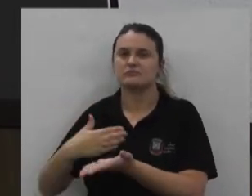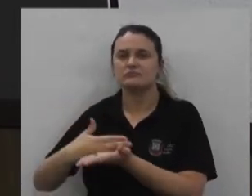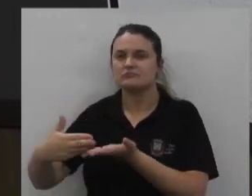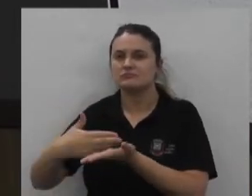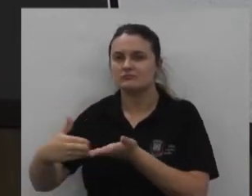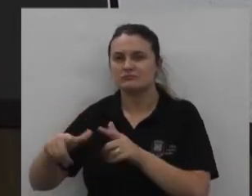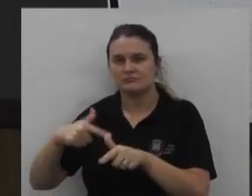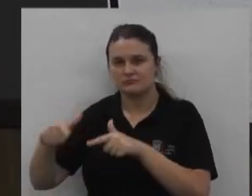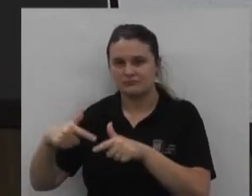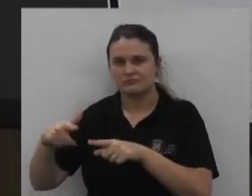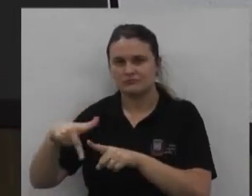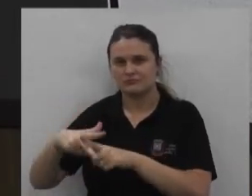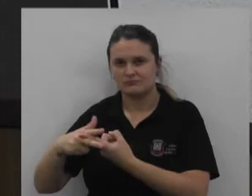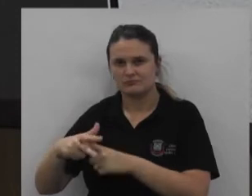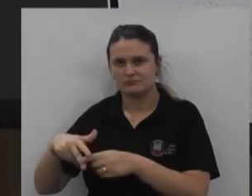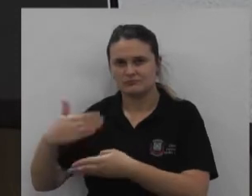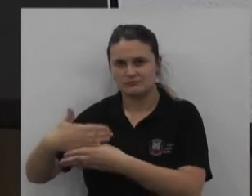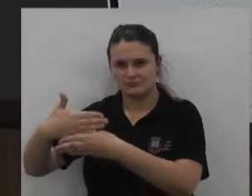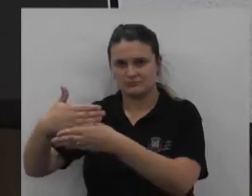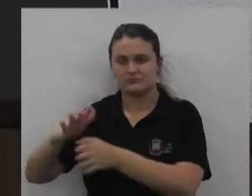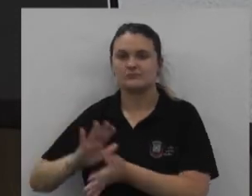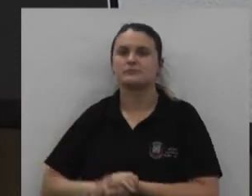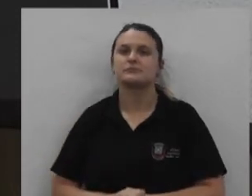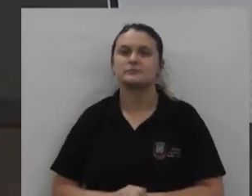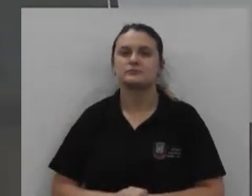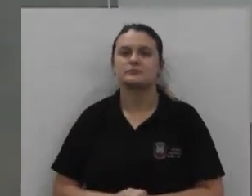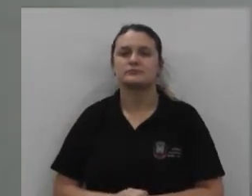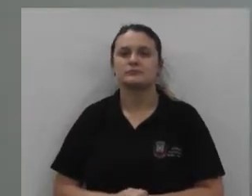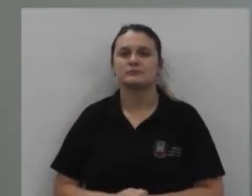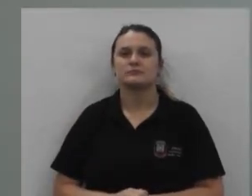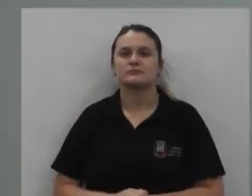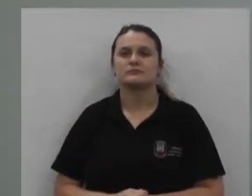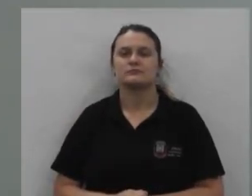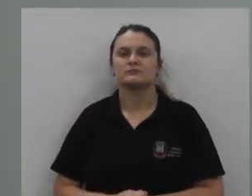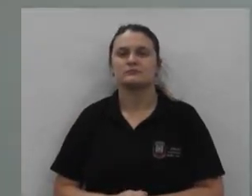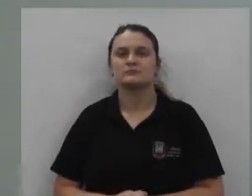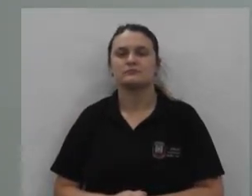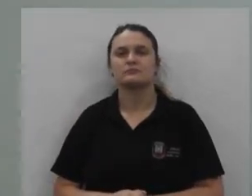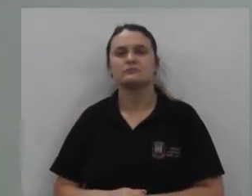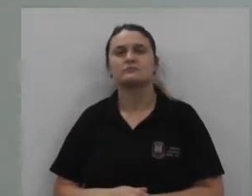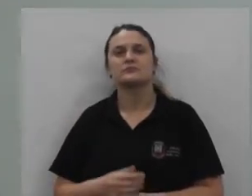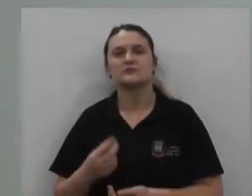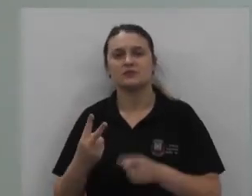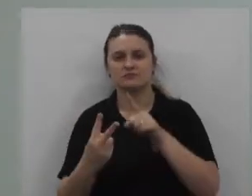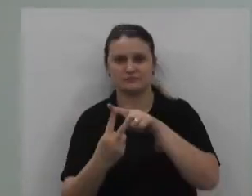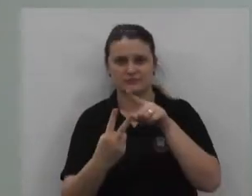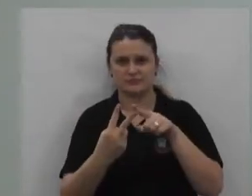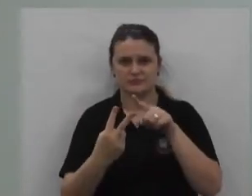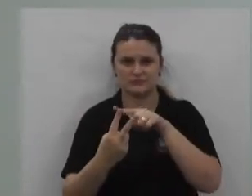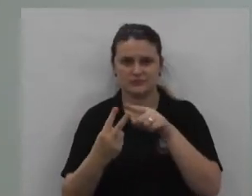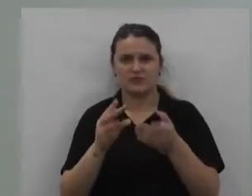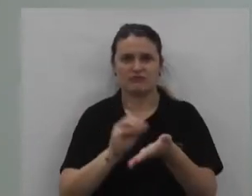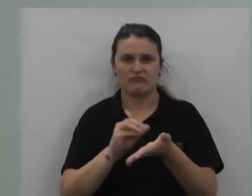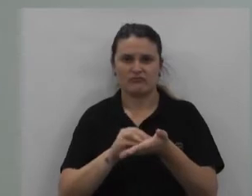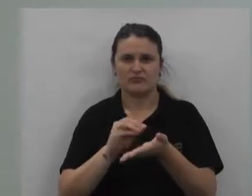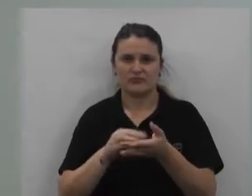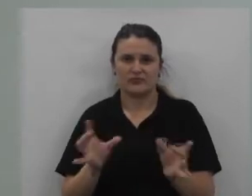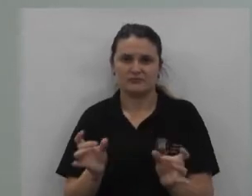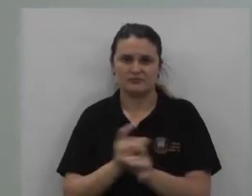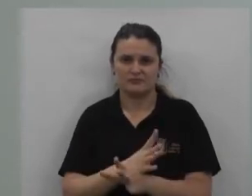começará a sua obra certo? os dois que estão o